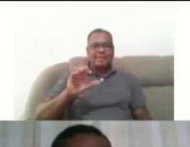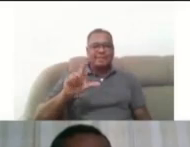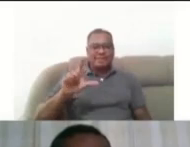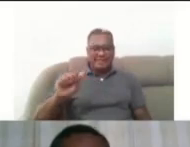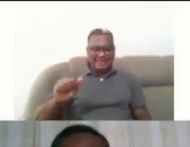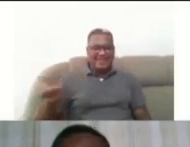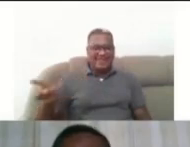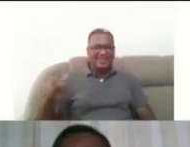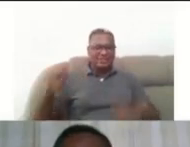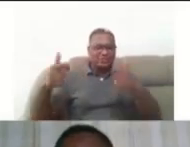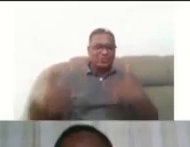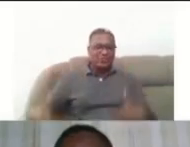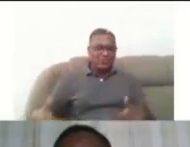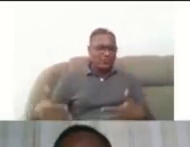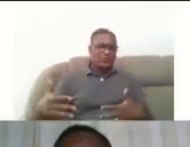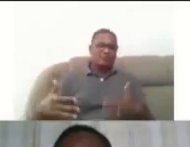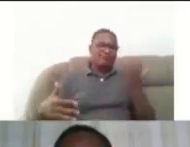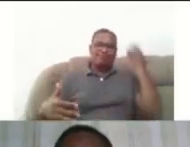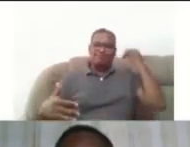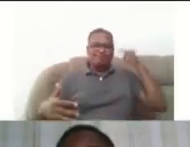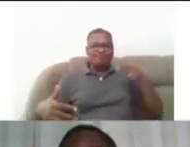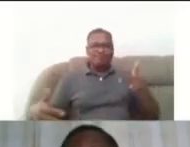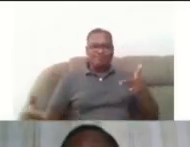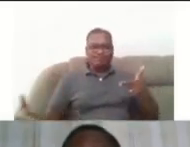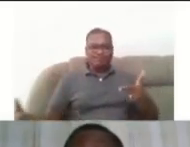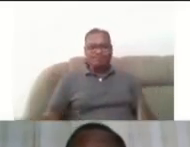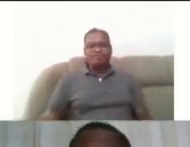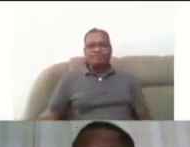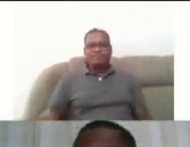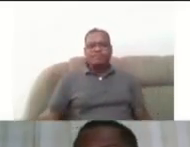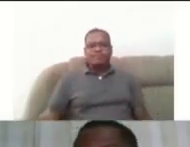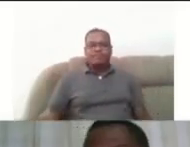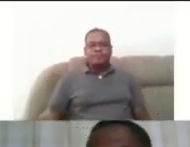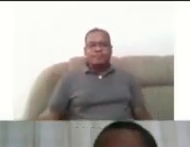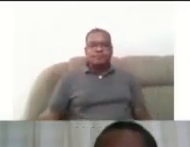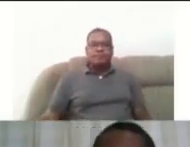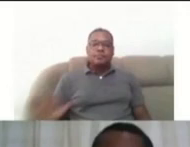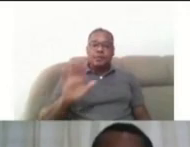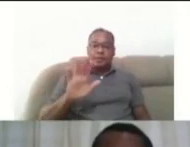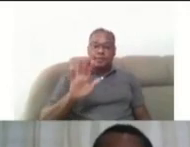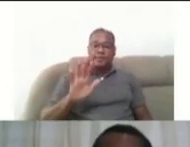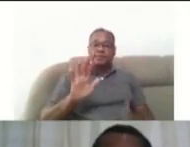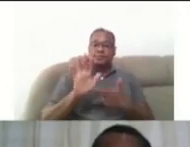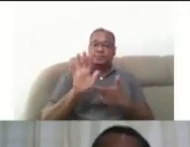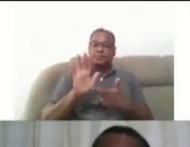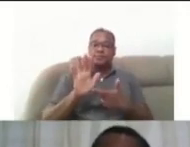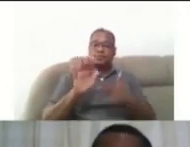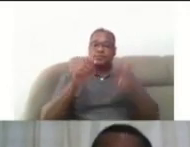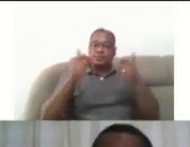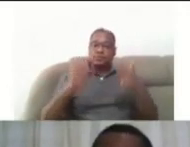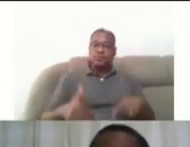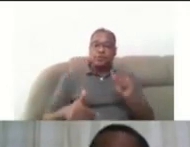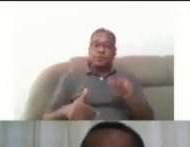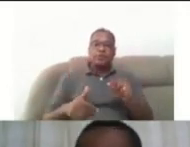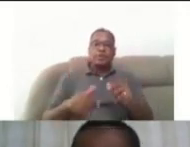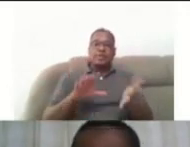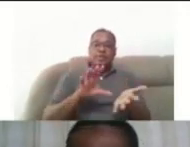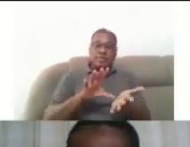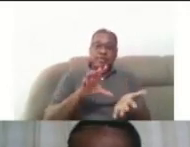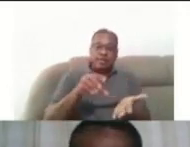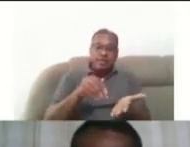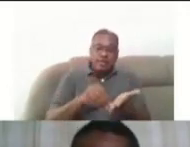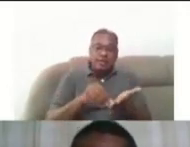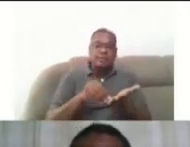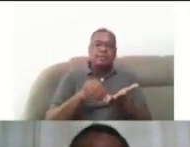nos apresentou. Mas, veja só, a gente salienta que, embora o NAP oferece esse